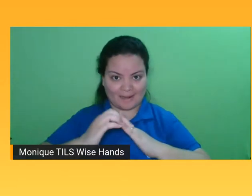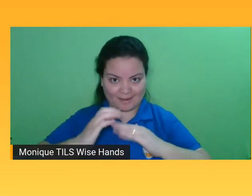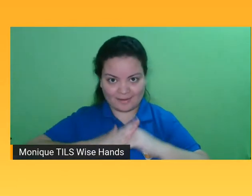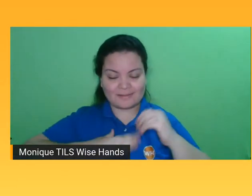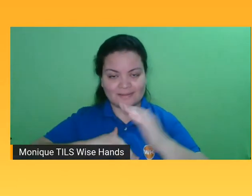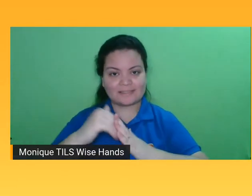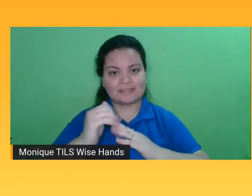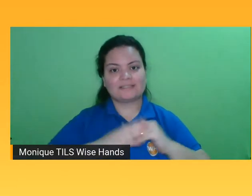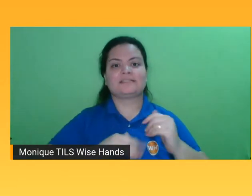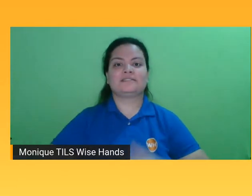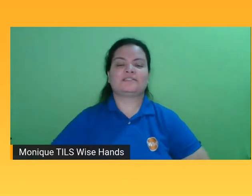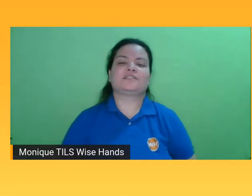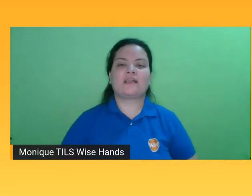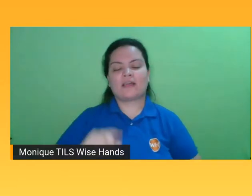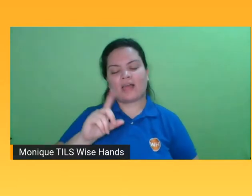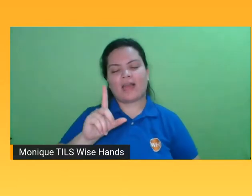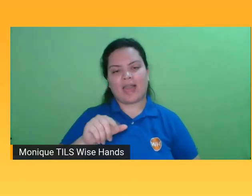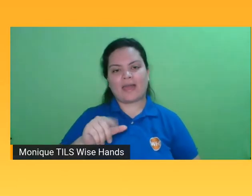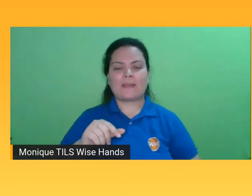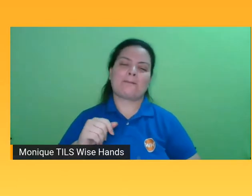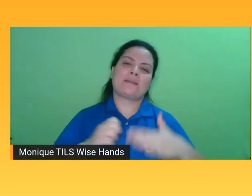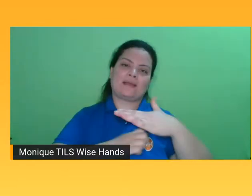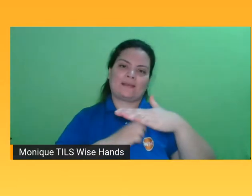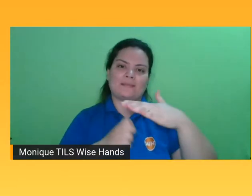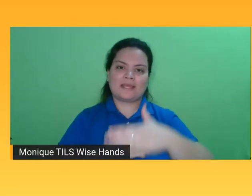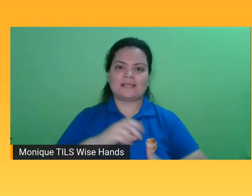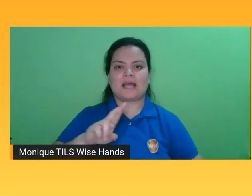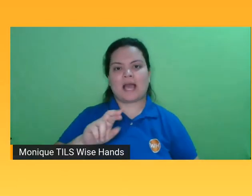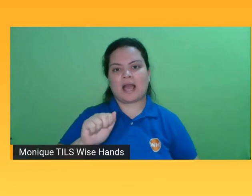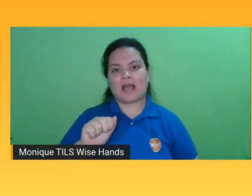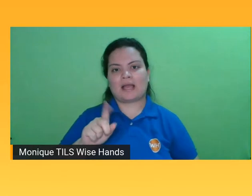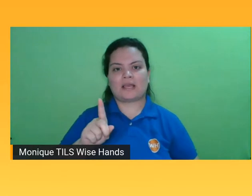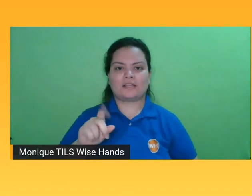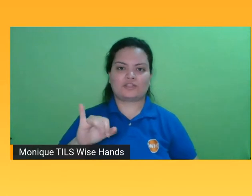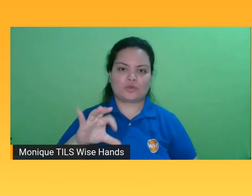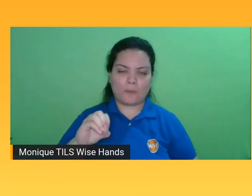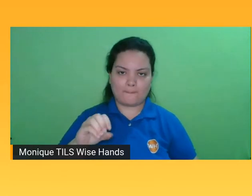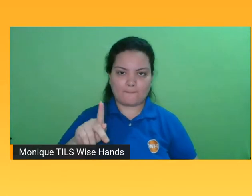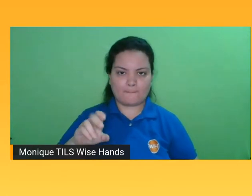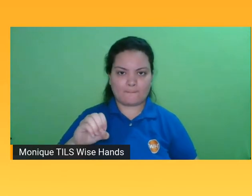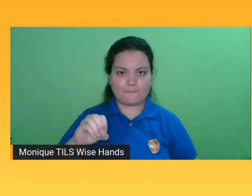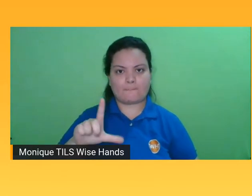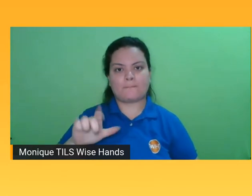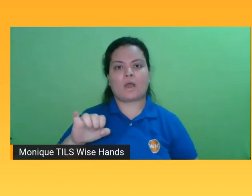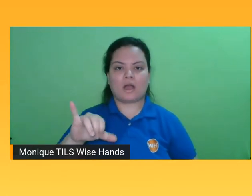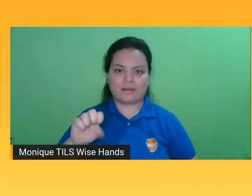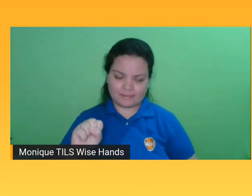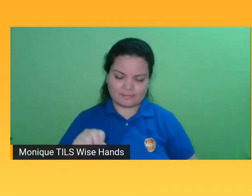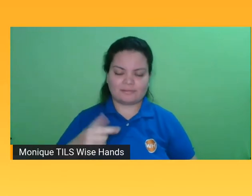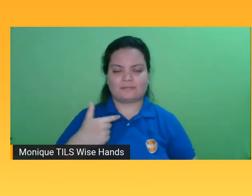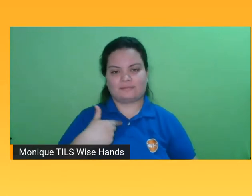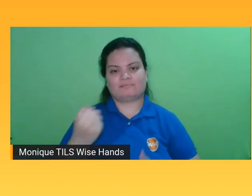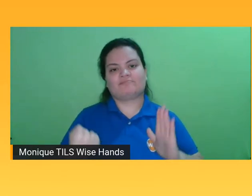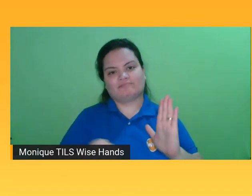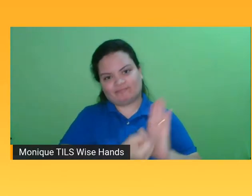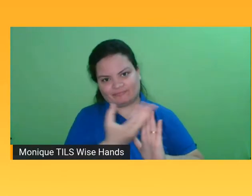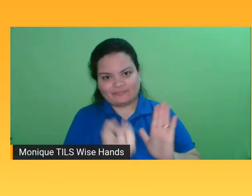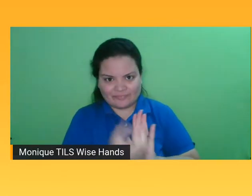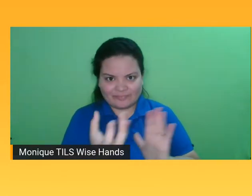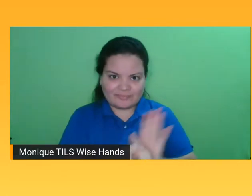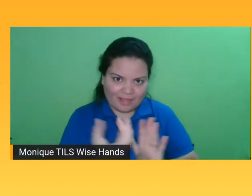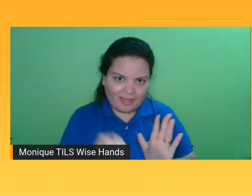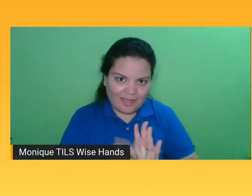físicos foi na HarperCollins, eu era gerente internacional, de produção internacional dos livros, e